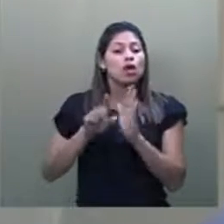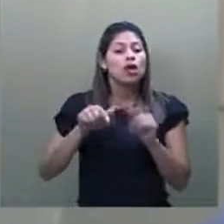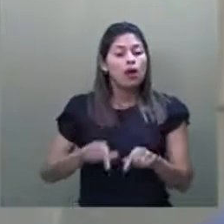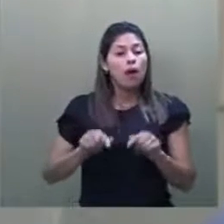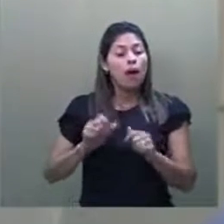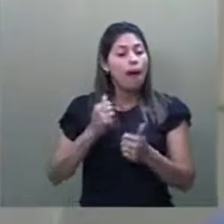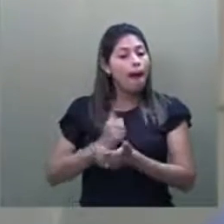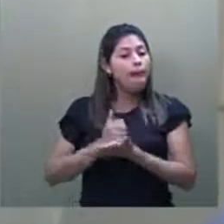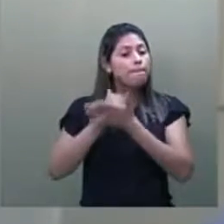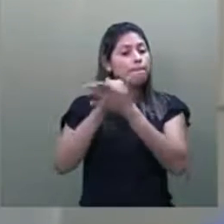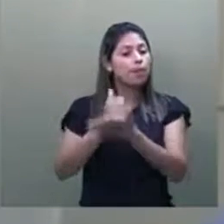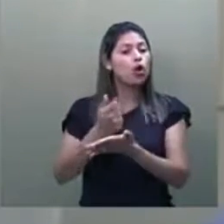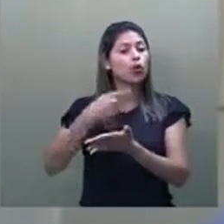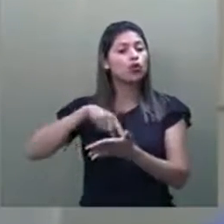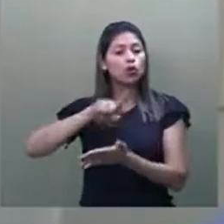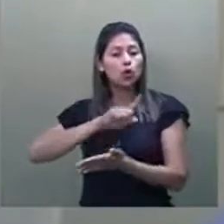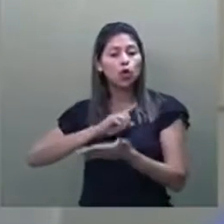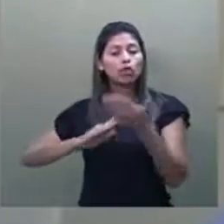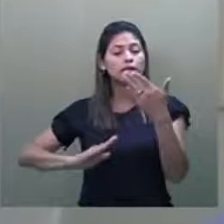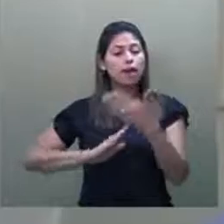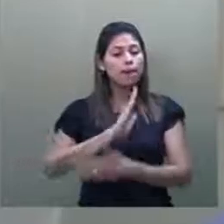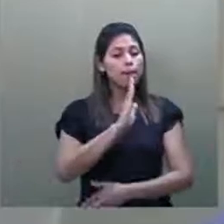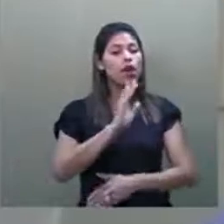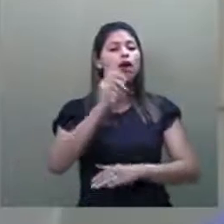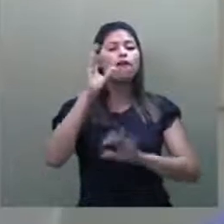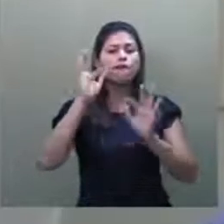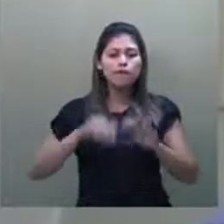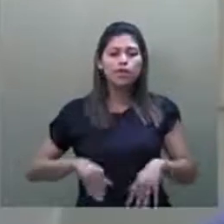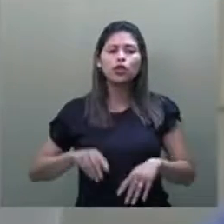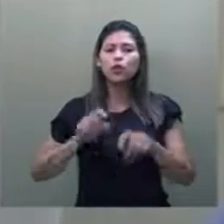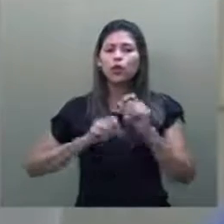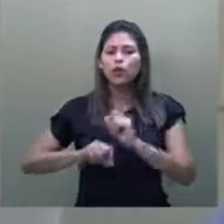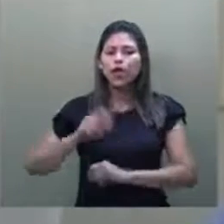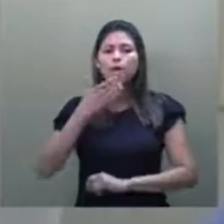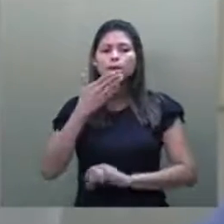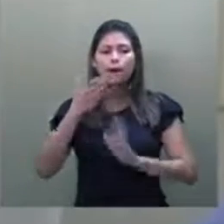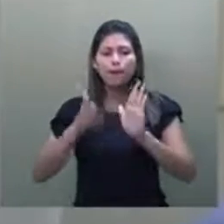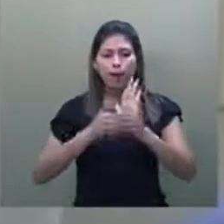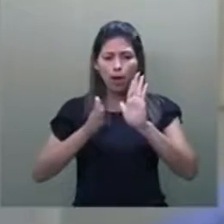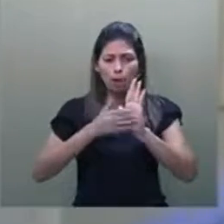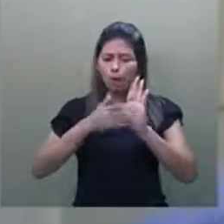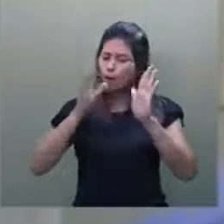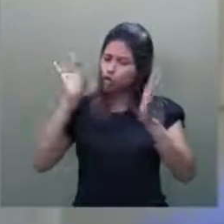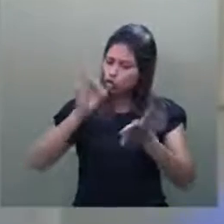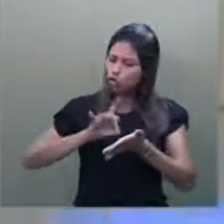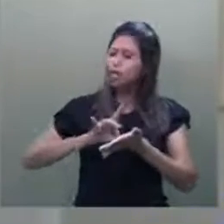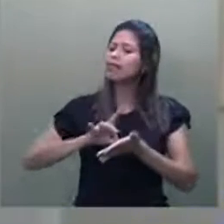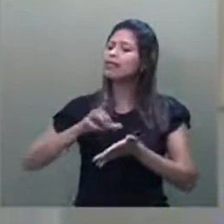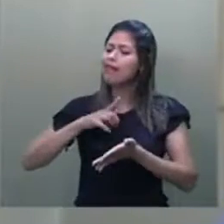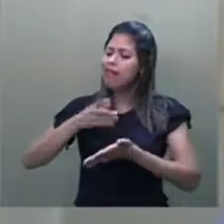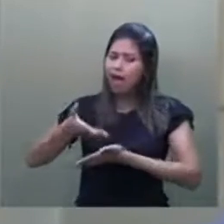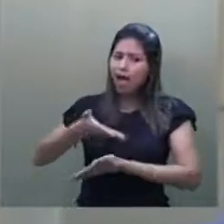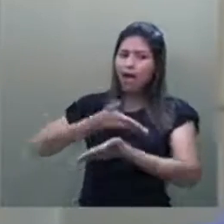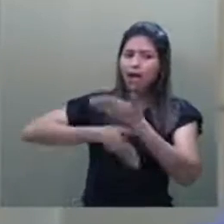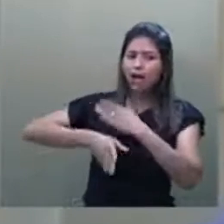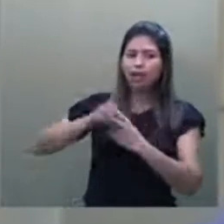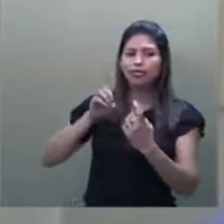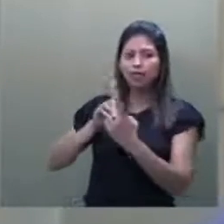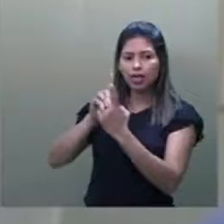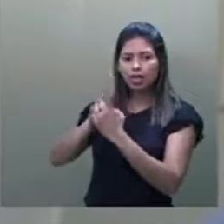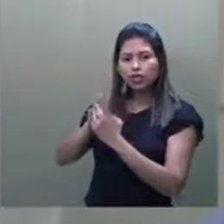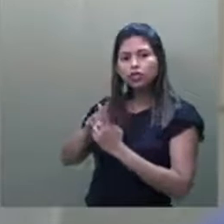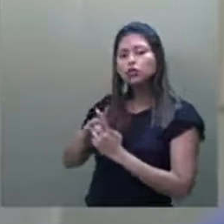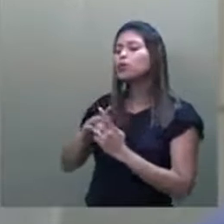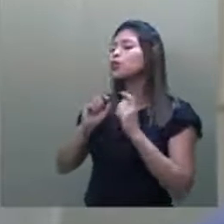apoio para que nós aprovemos em definitivo uma proposta que de fato atende a uma